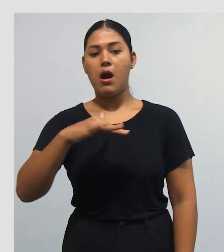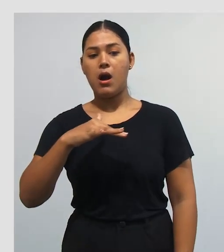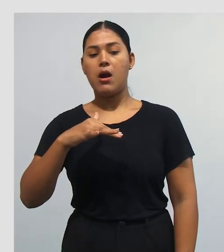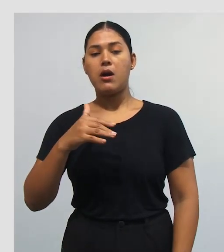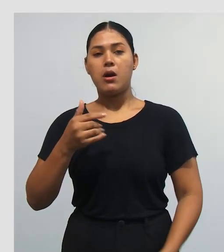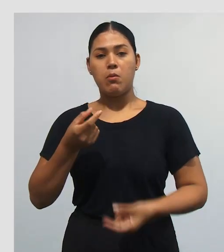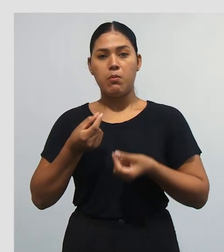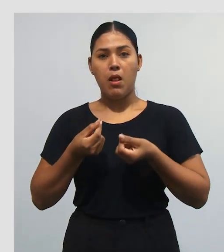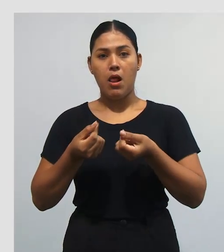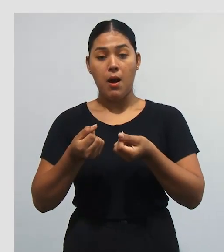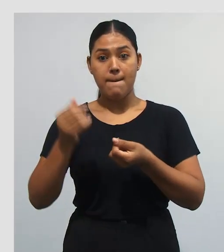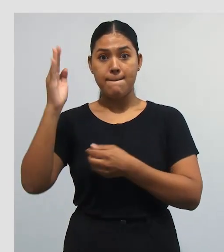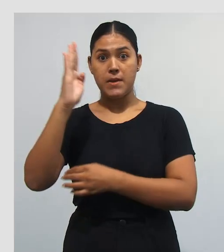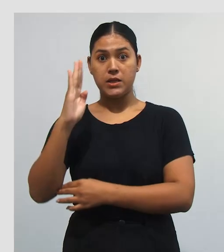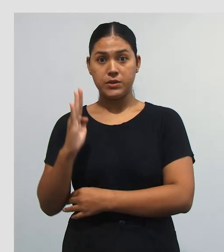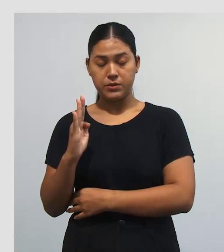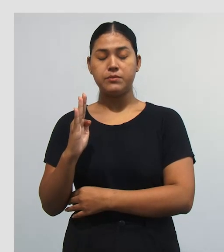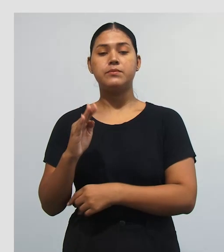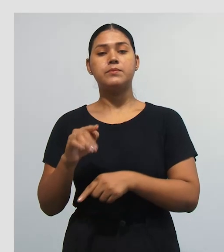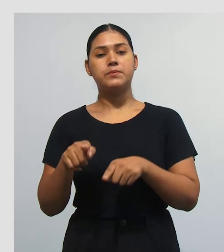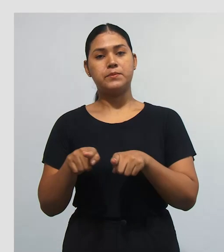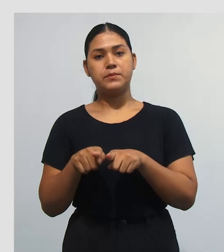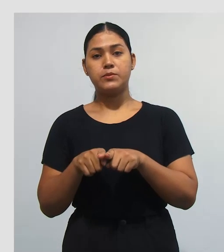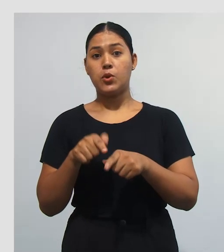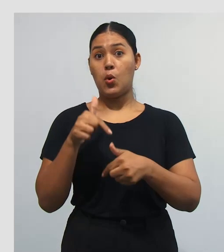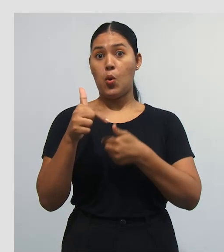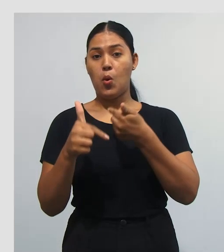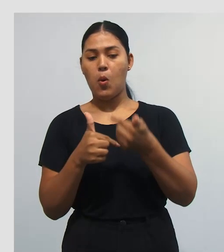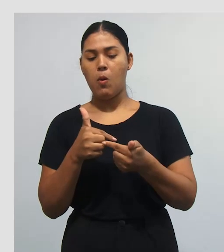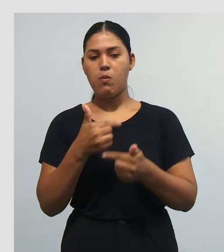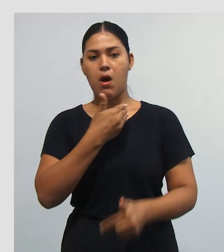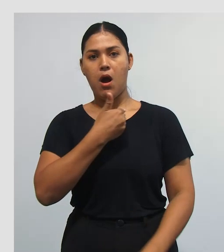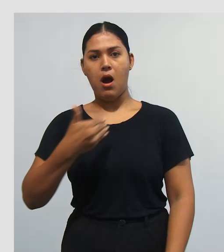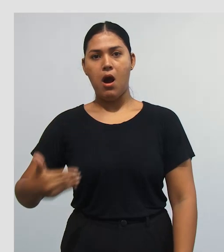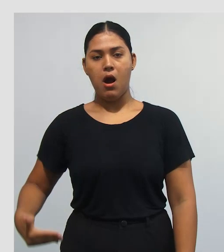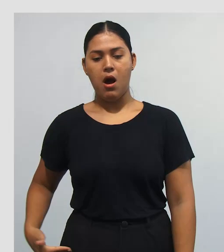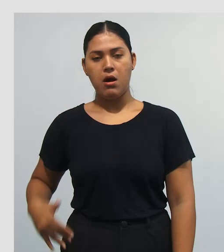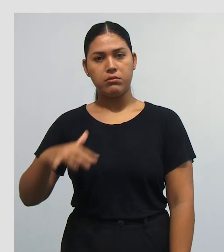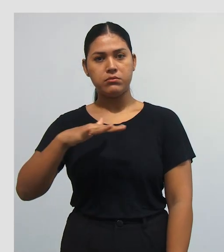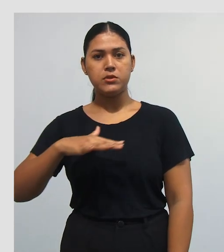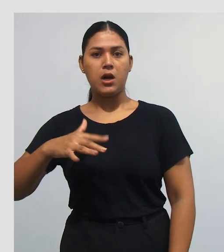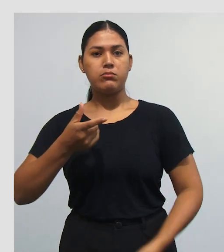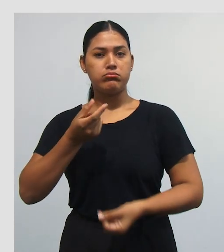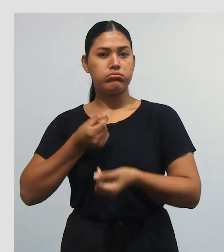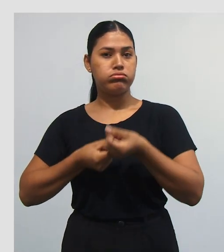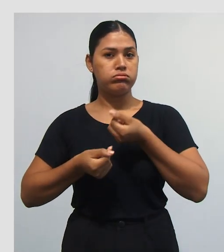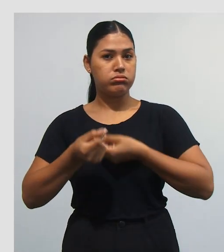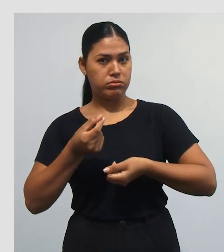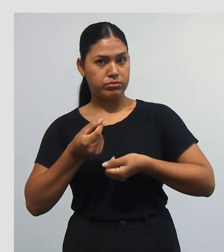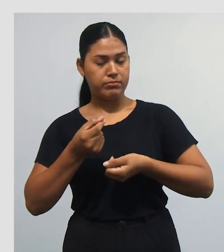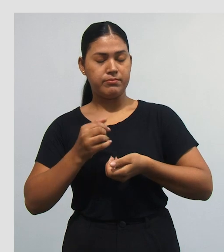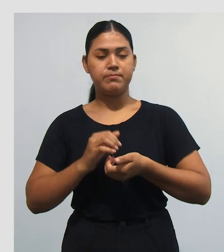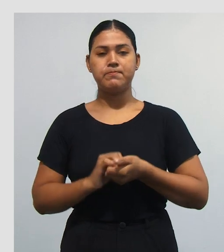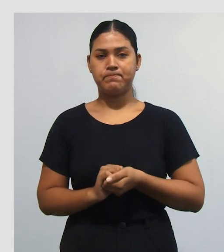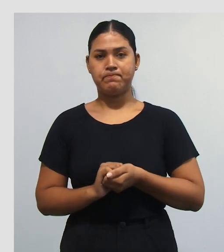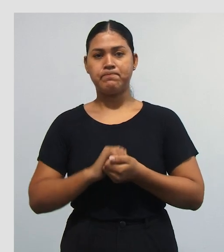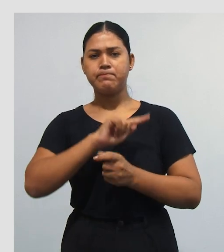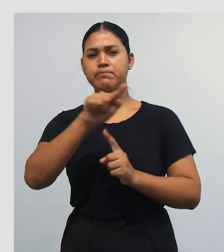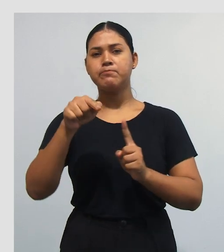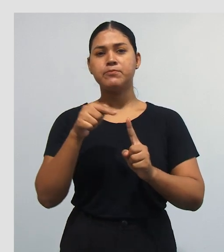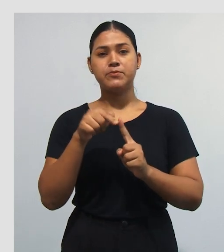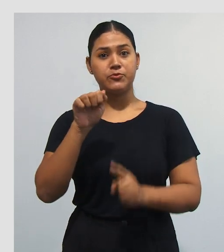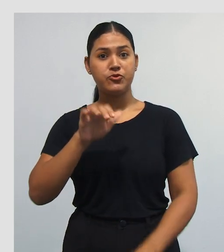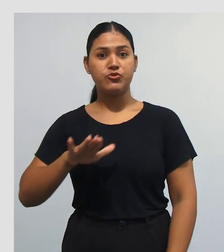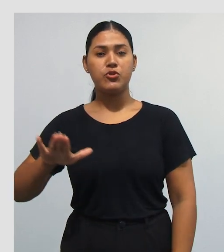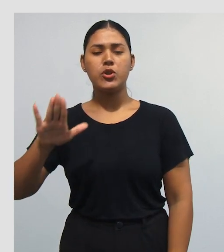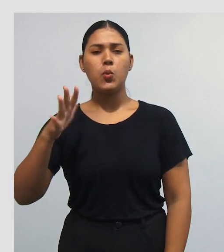internacional, desenvolvimento econômico e funções do setor público. O objetivo geral dessa disciplina